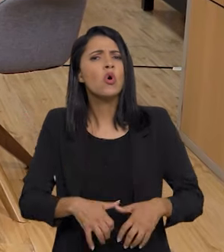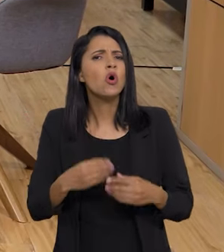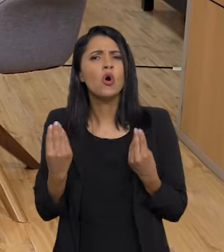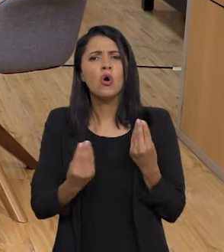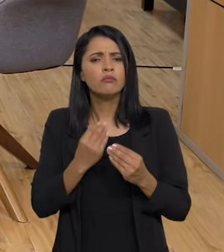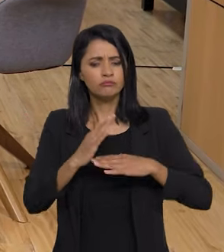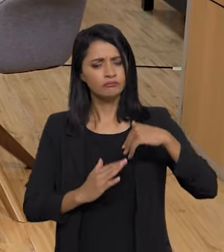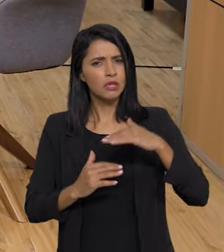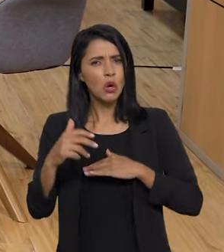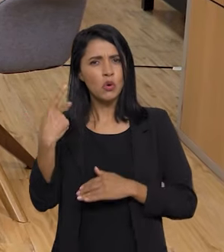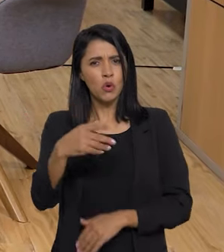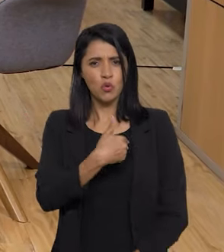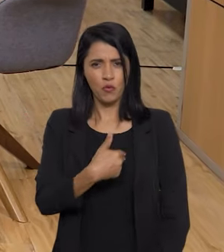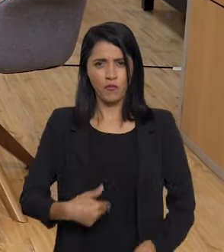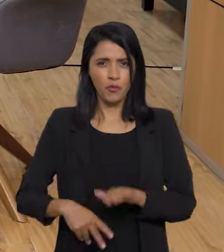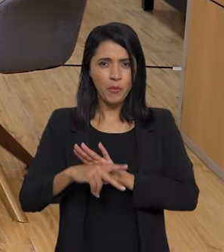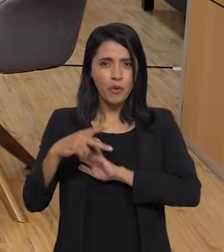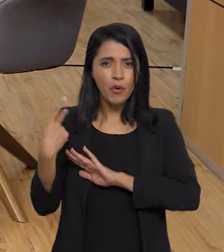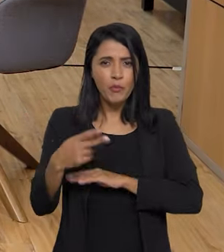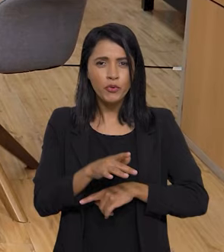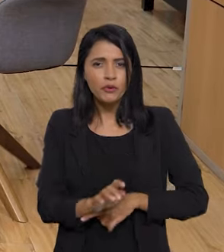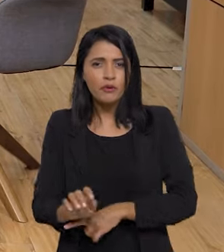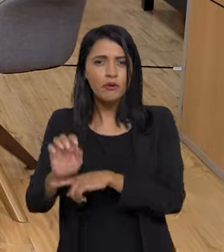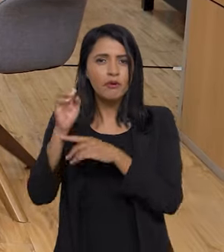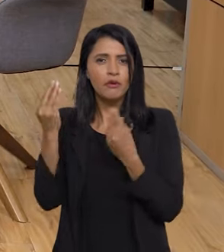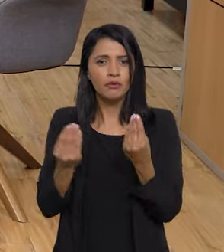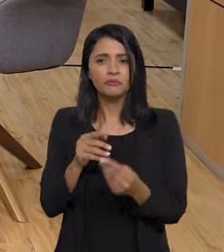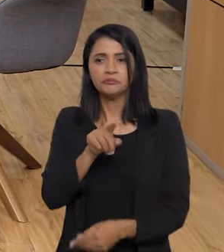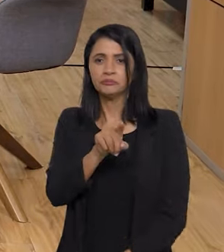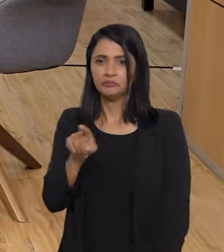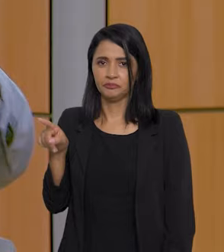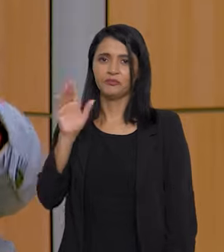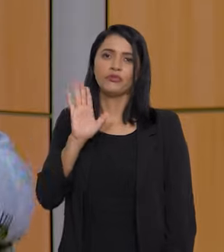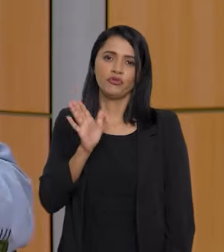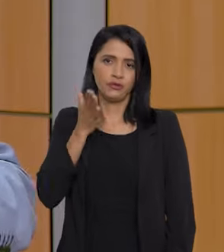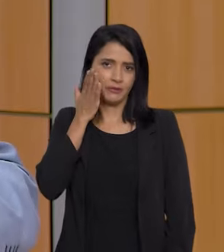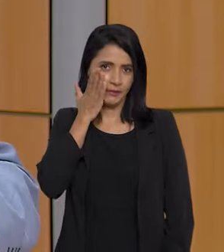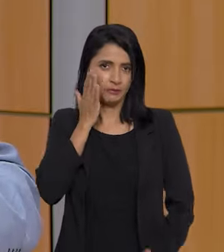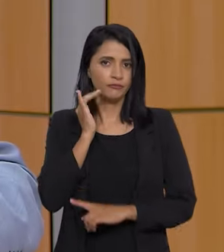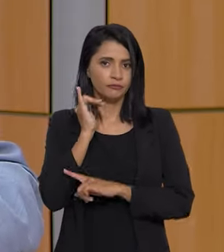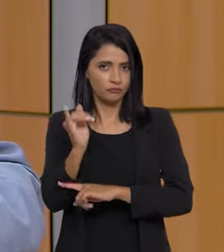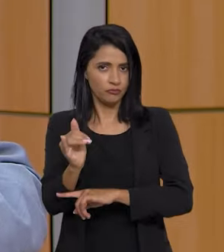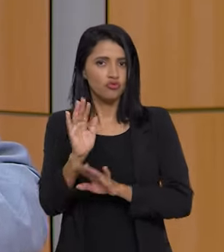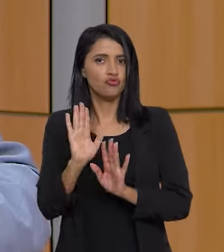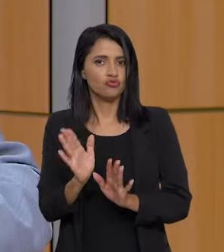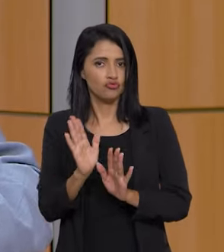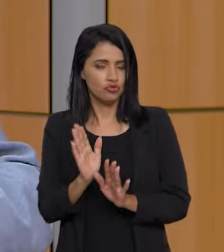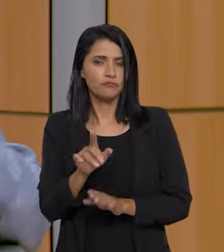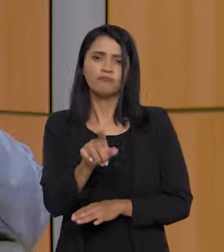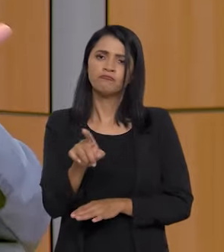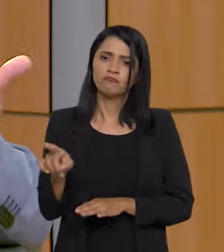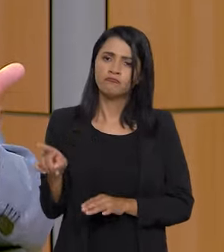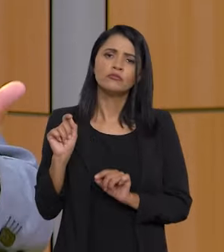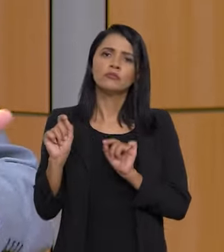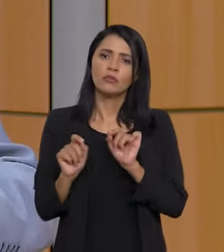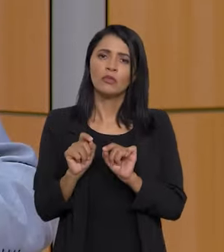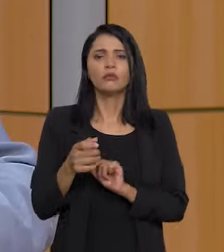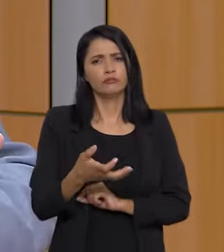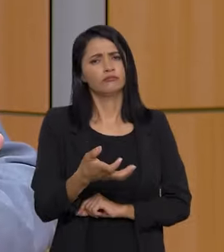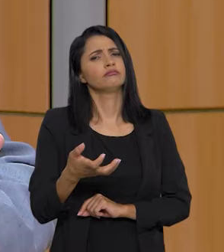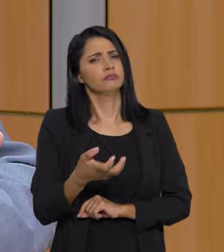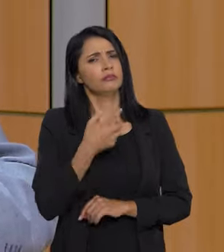prática, nesse caso, com os governos dos estados? Eles já sabem, porque já foi anunciado, e eles, na minha opinião,